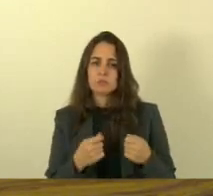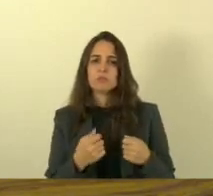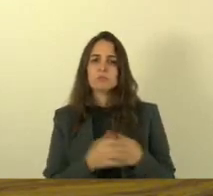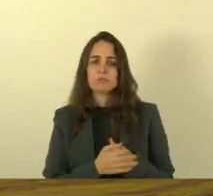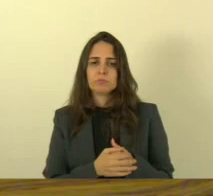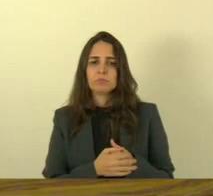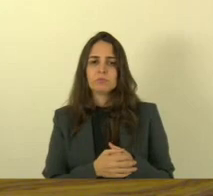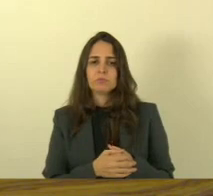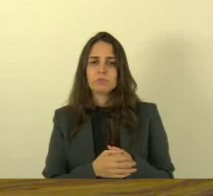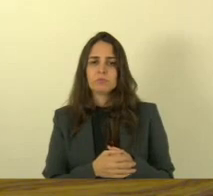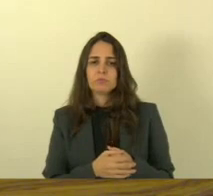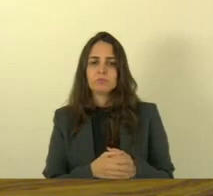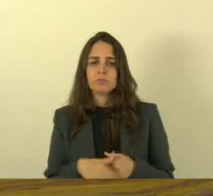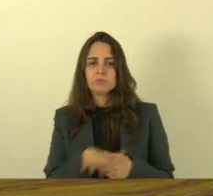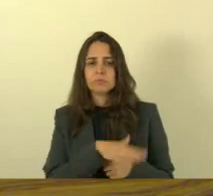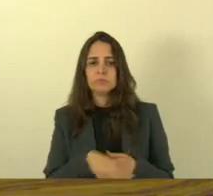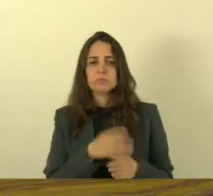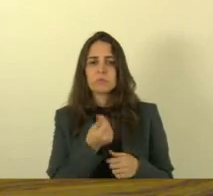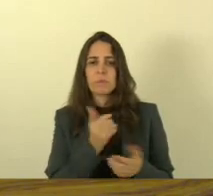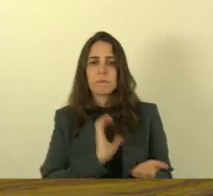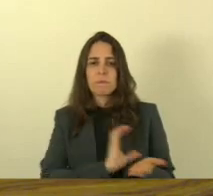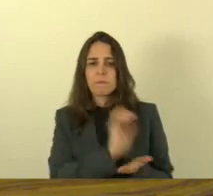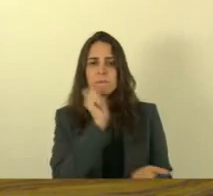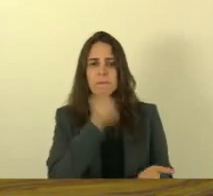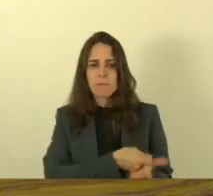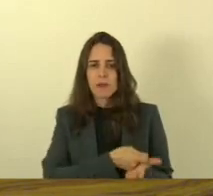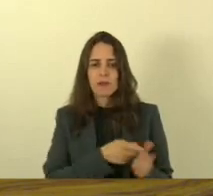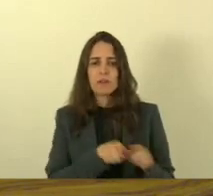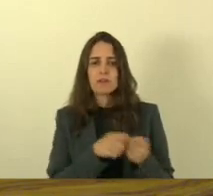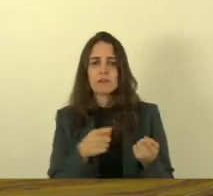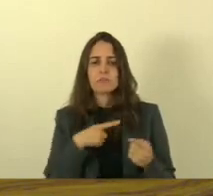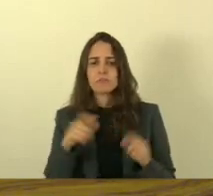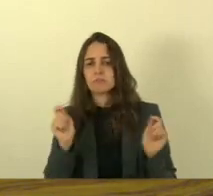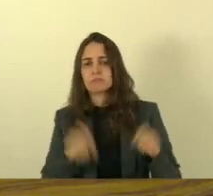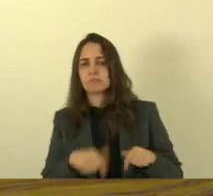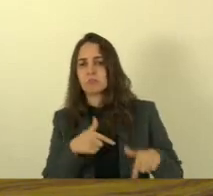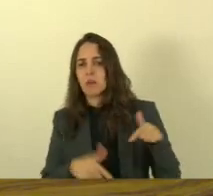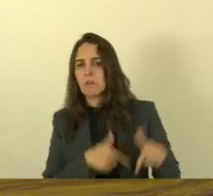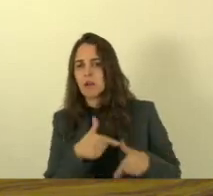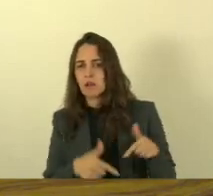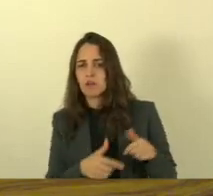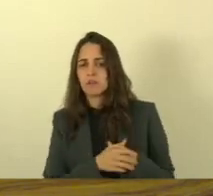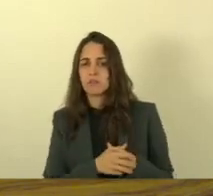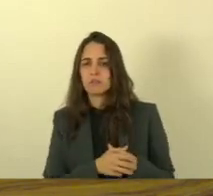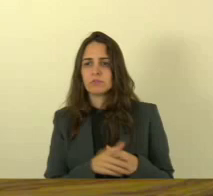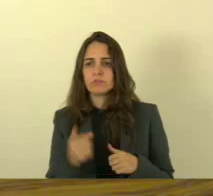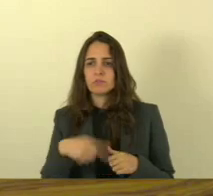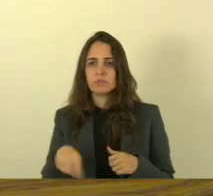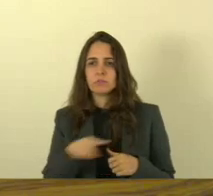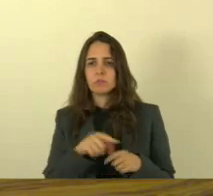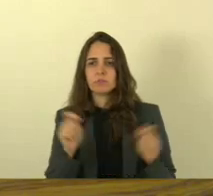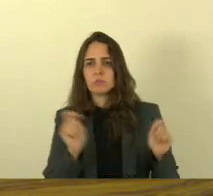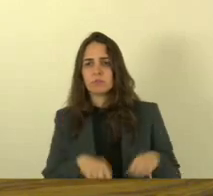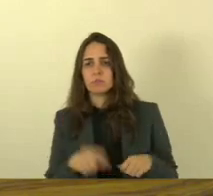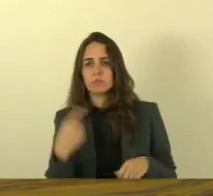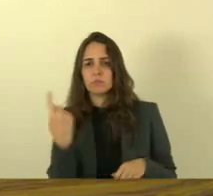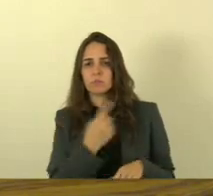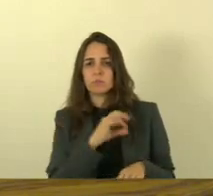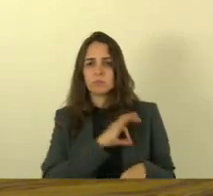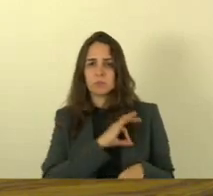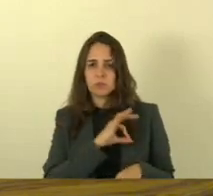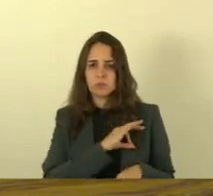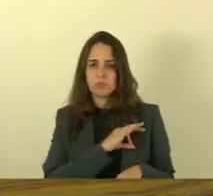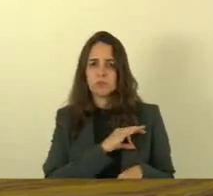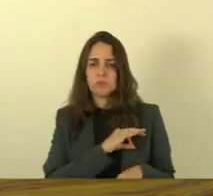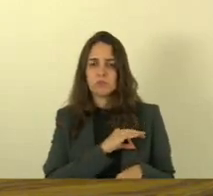do quadro remuneratório e das condições de trabalho a que estão submetidos nossos policiais